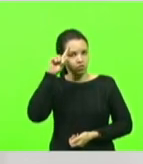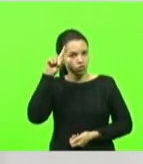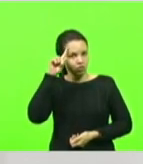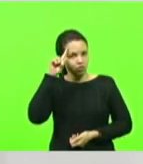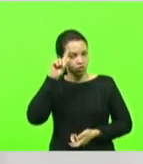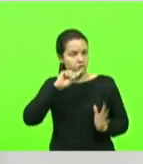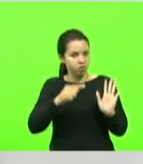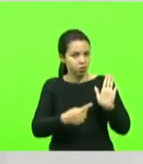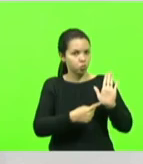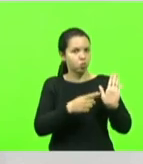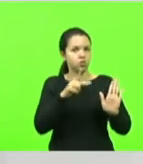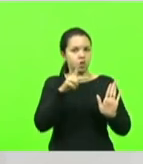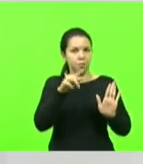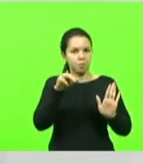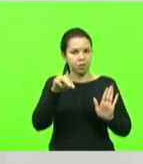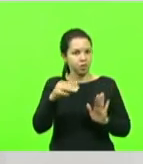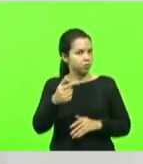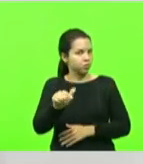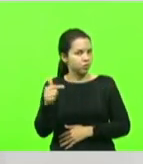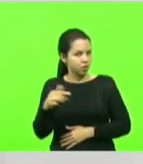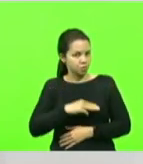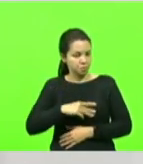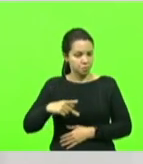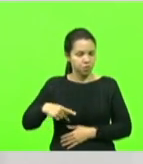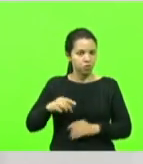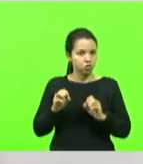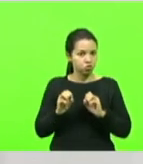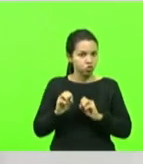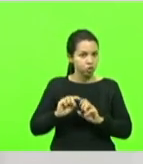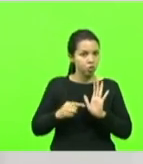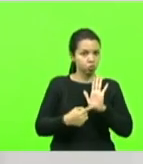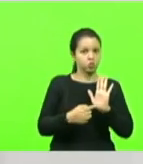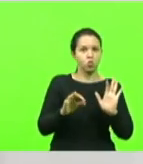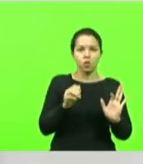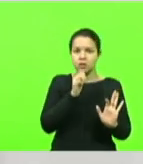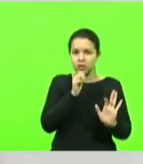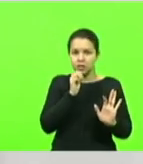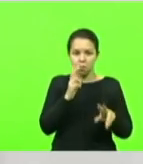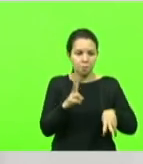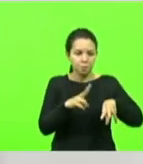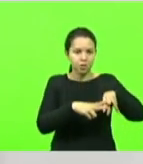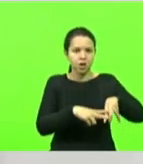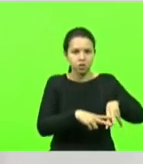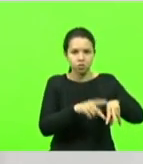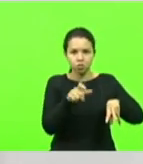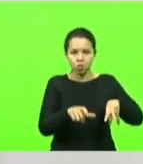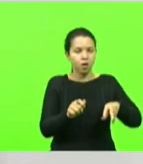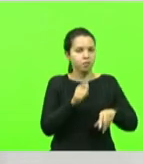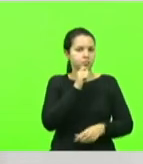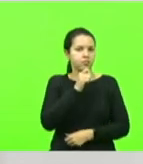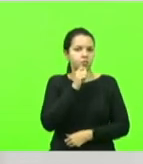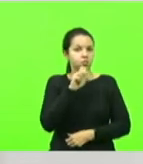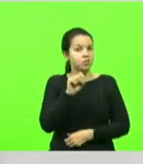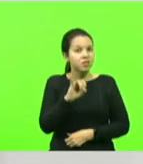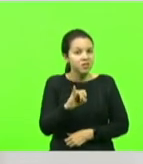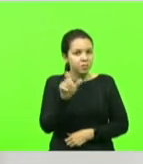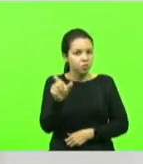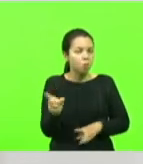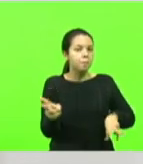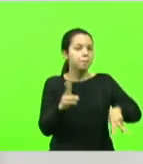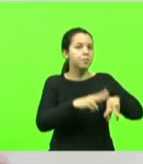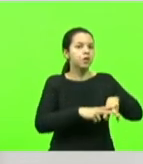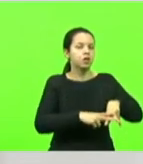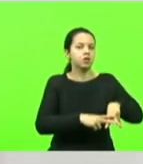MP. O Ministério Público ainda não denunciou ninguém. Não tem ninguém preso. Se não tem ninguém preso, onde o